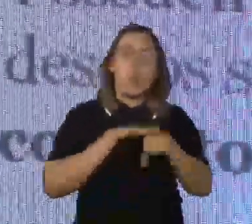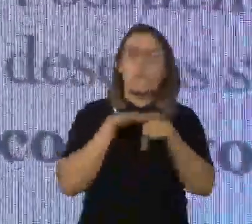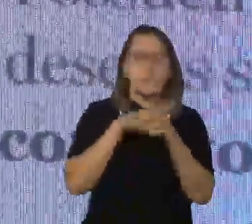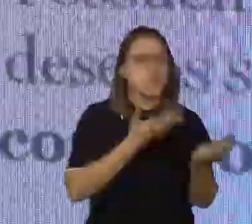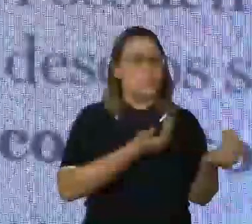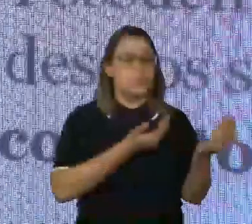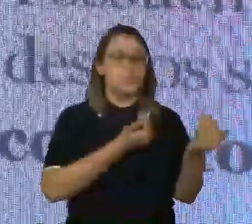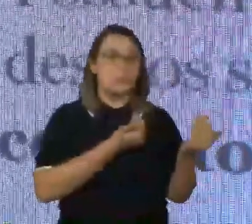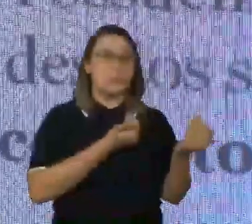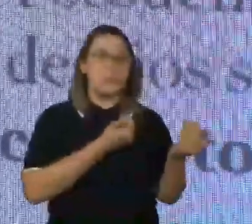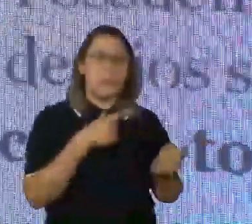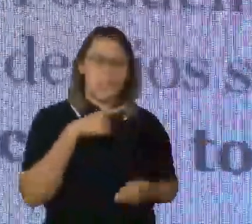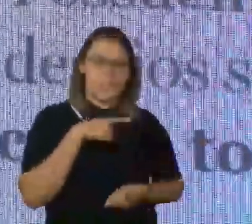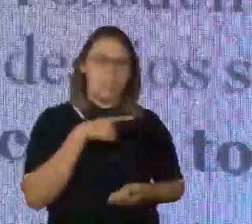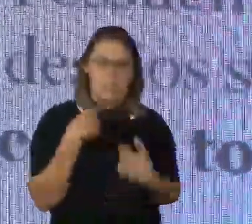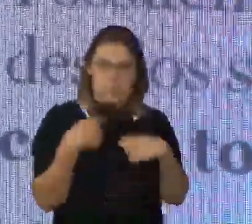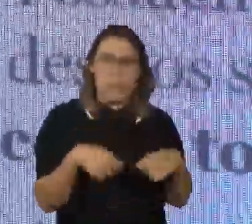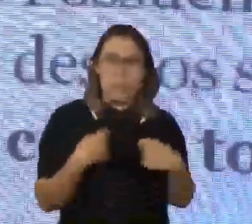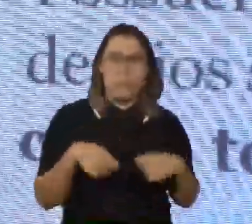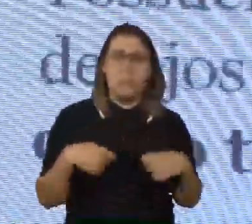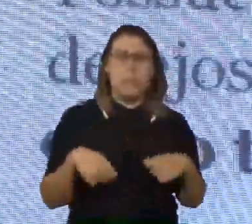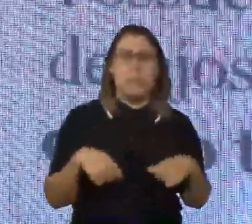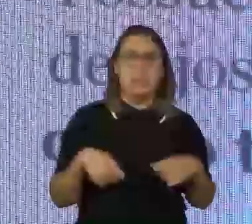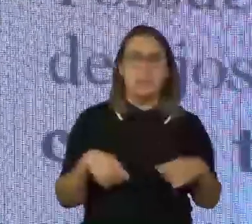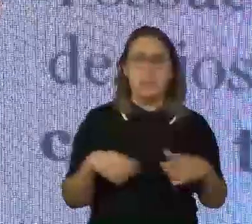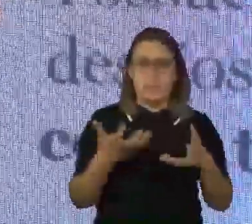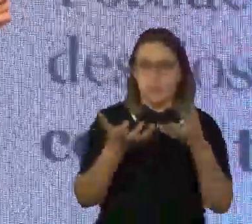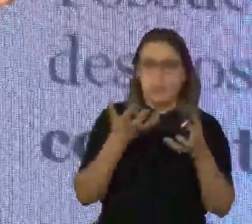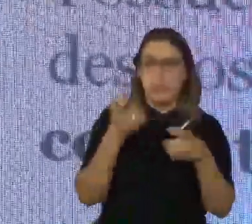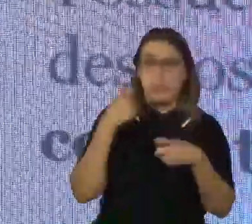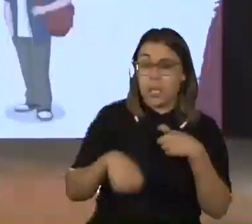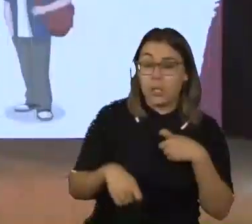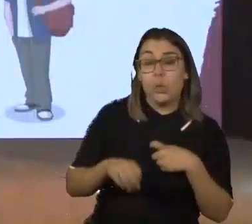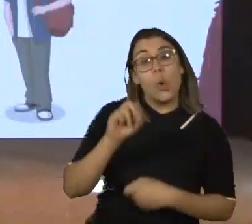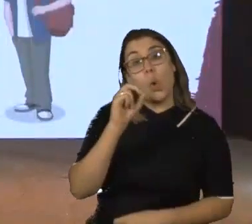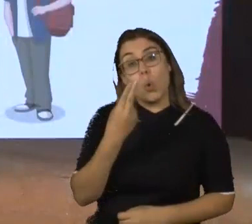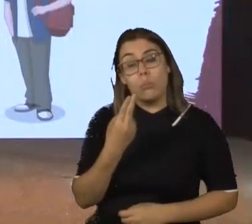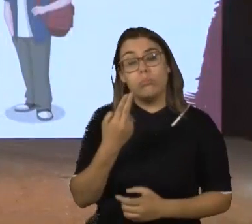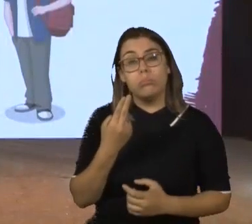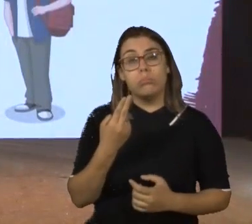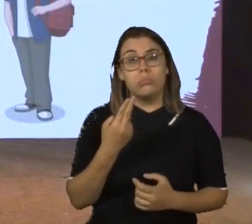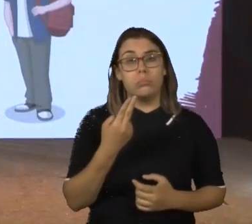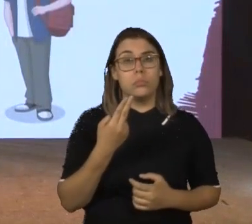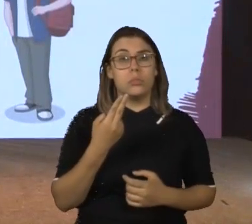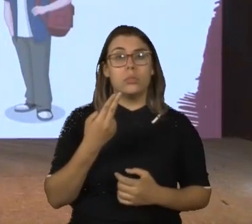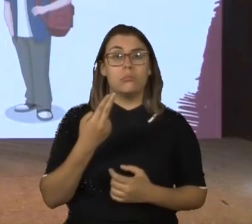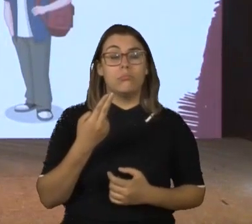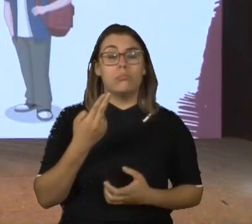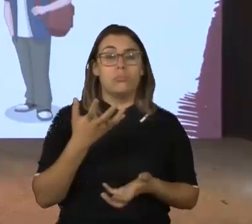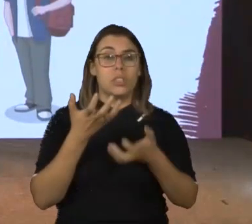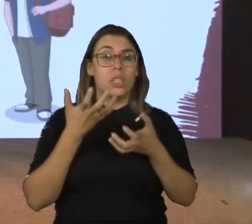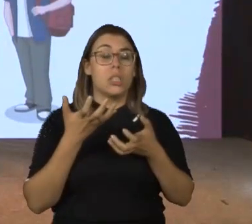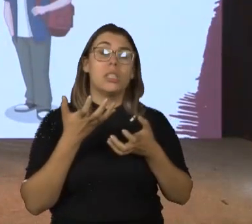ver se tem mesmo essa necessidade, só querem transar ou não pensam são muito alienados.